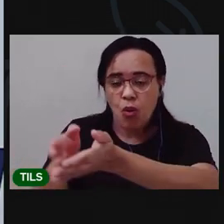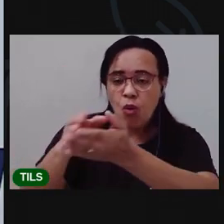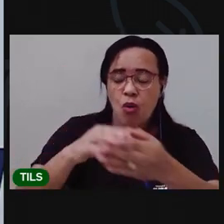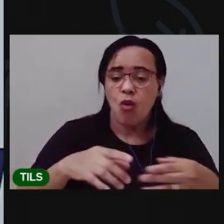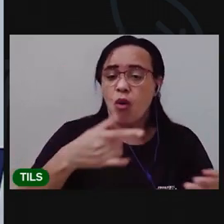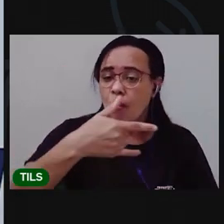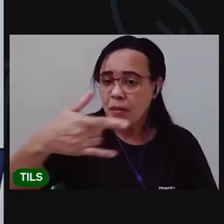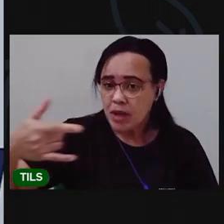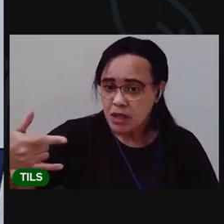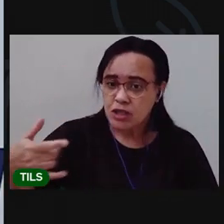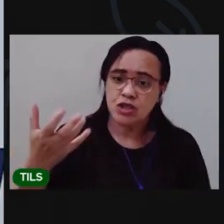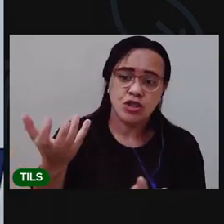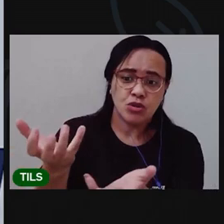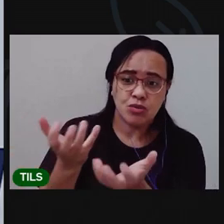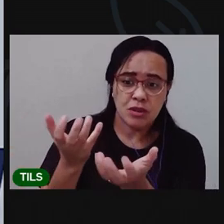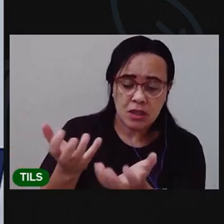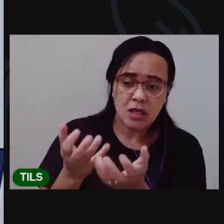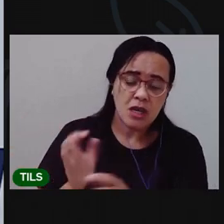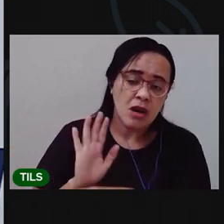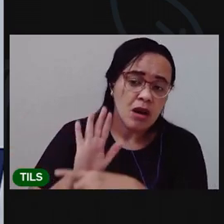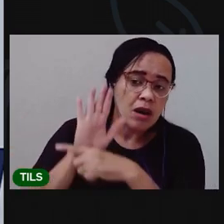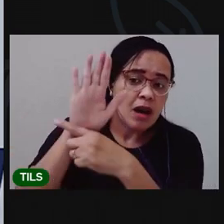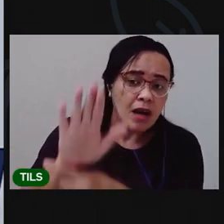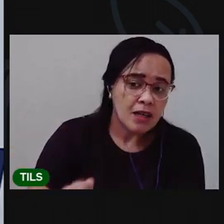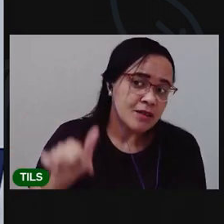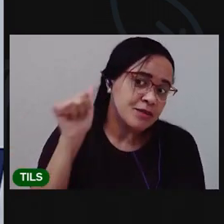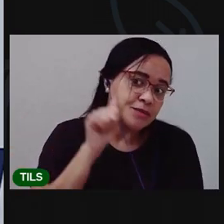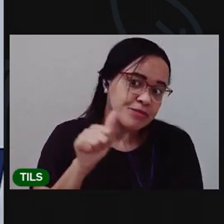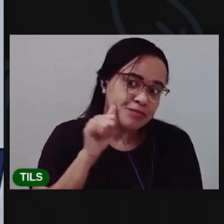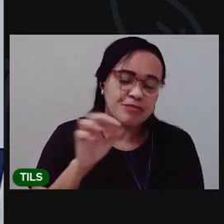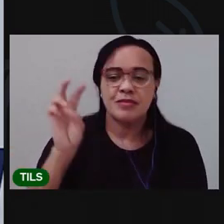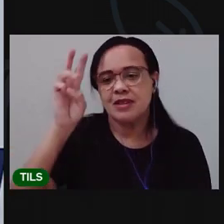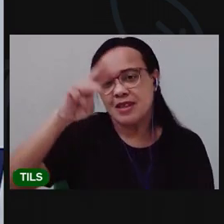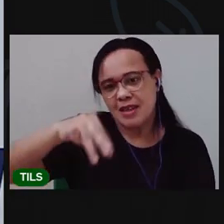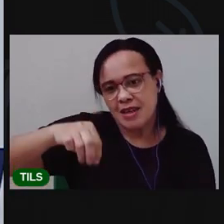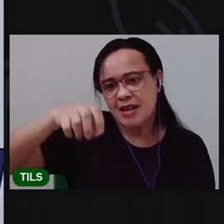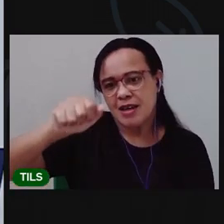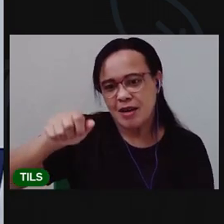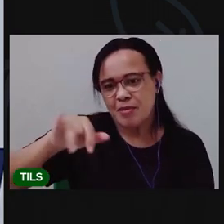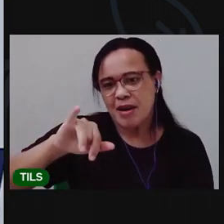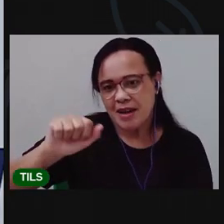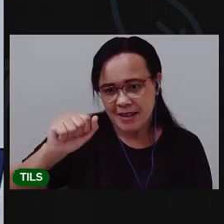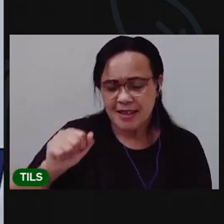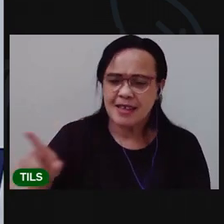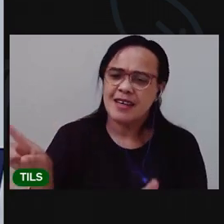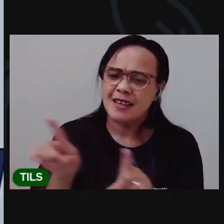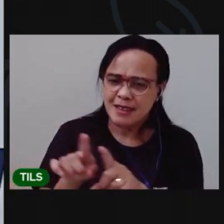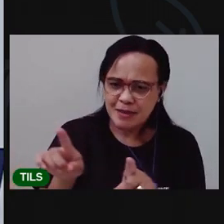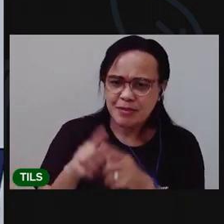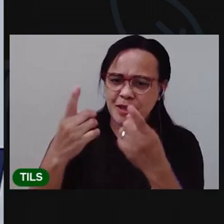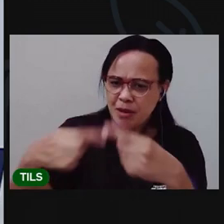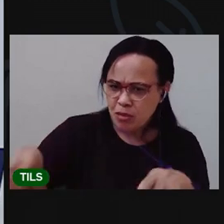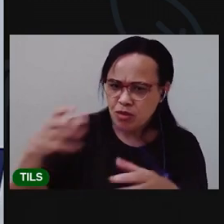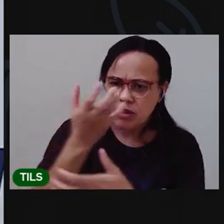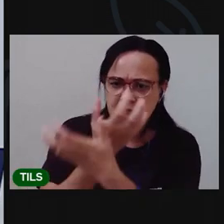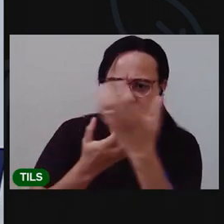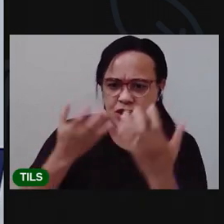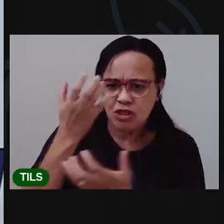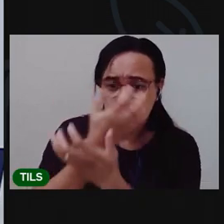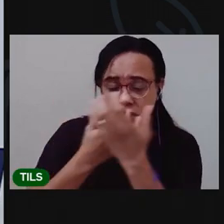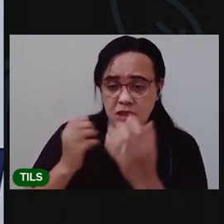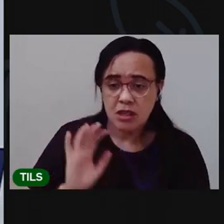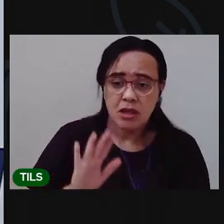Maria Então a gente viu que as cantigas também servem pra contar uma história E a gente viu